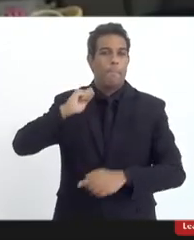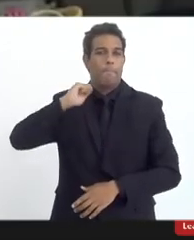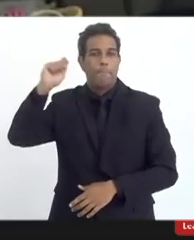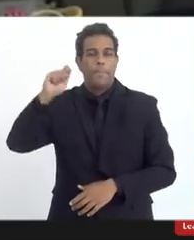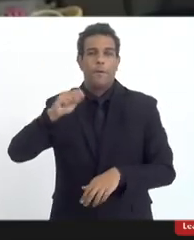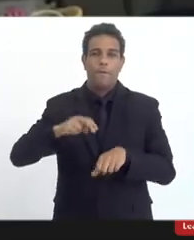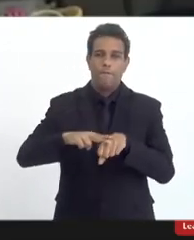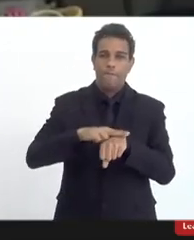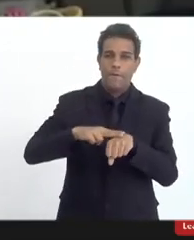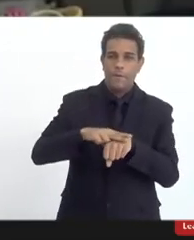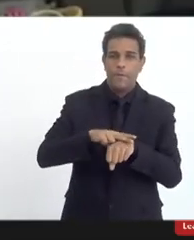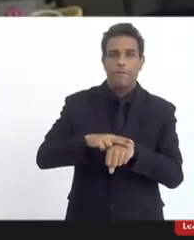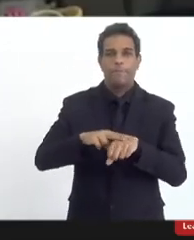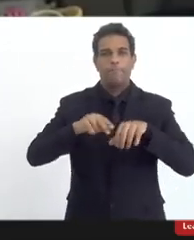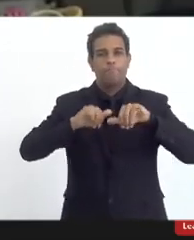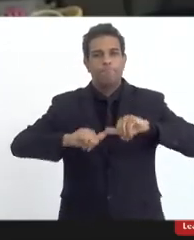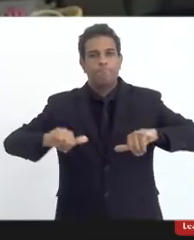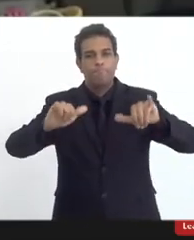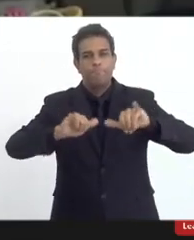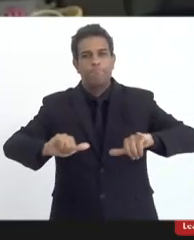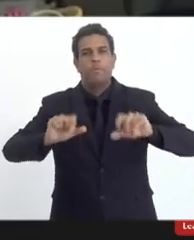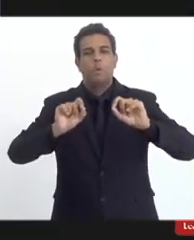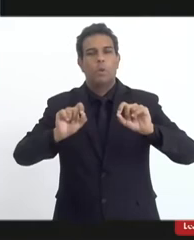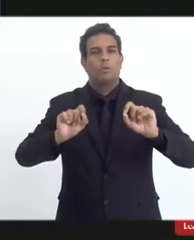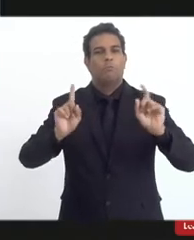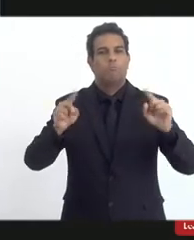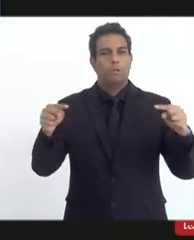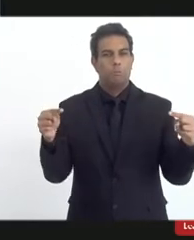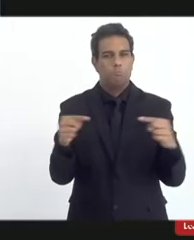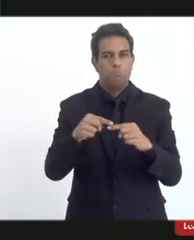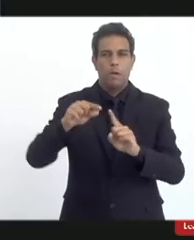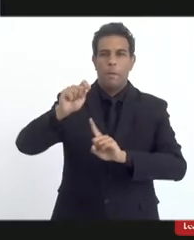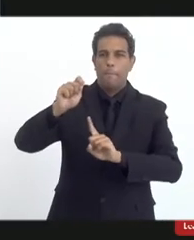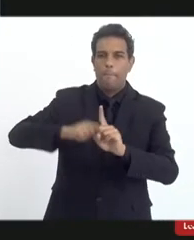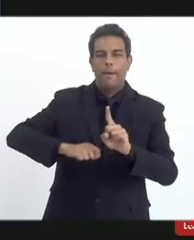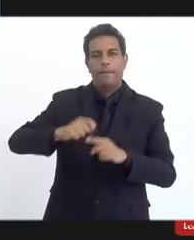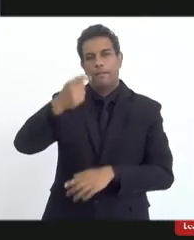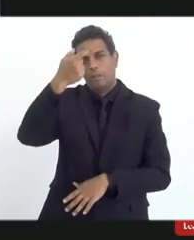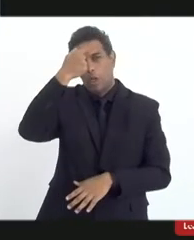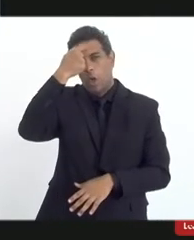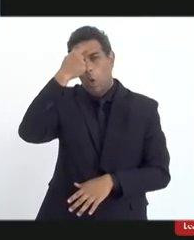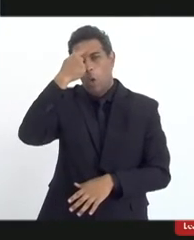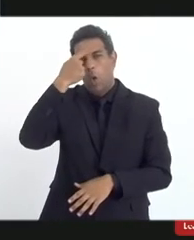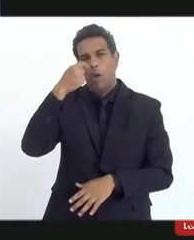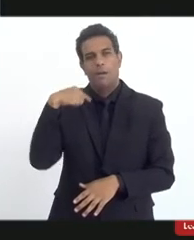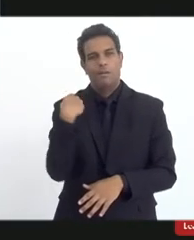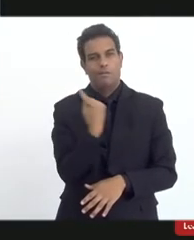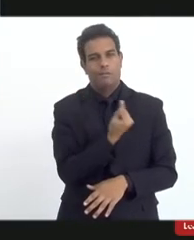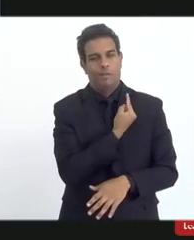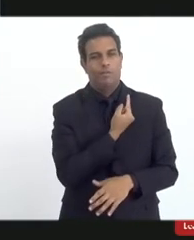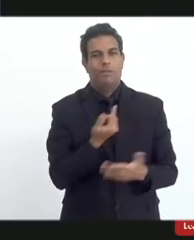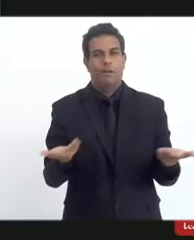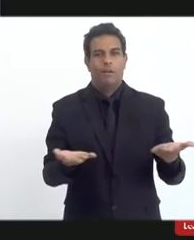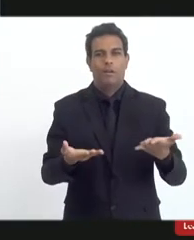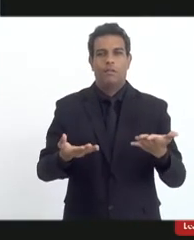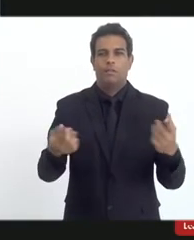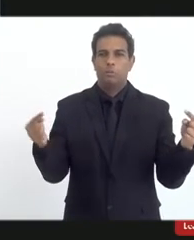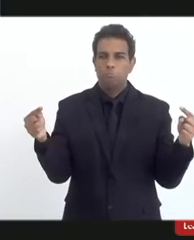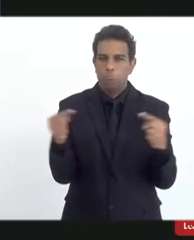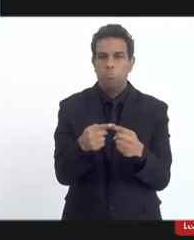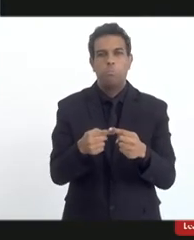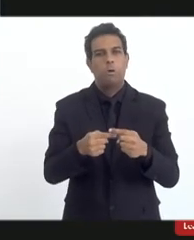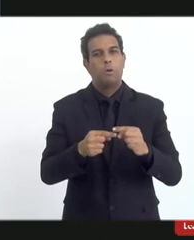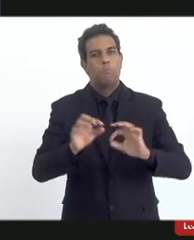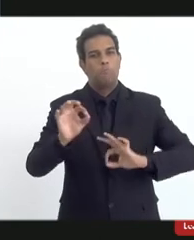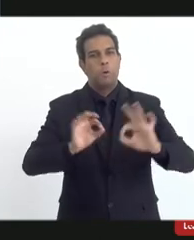institui o Abril Verde também como mês de conscientização estão na justificativa do